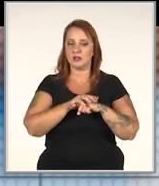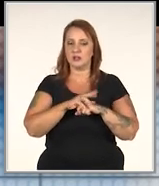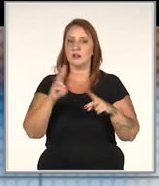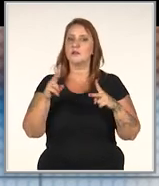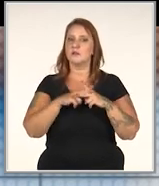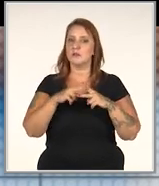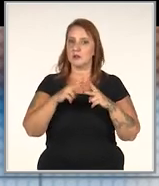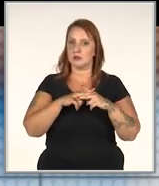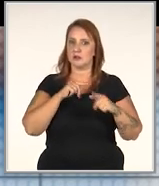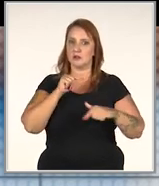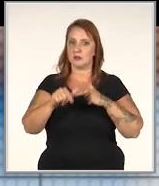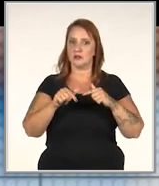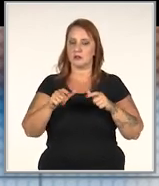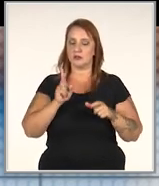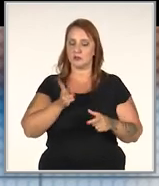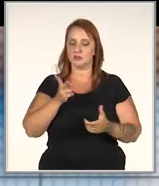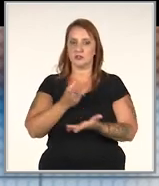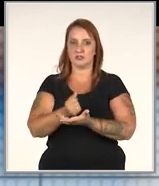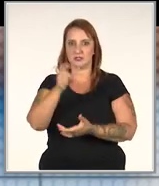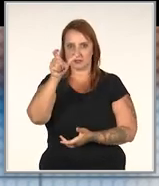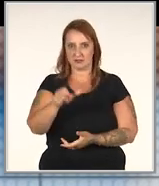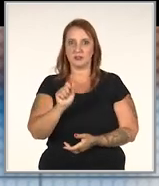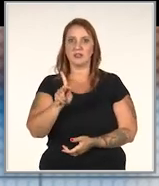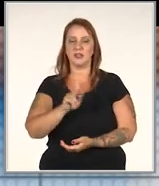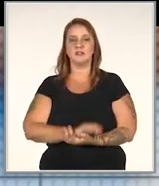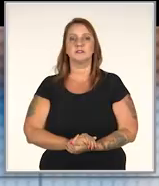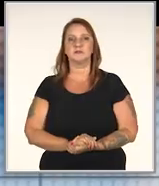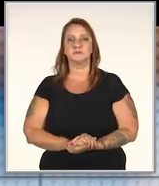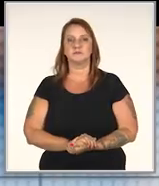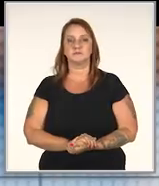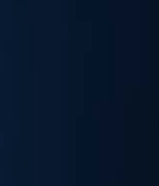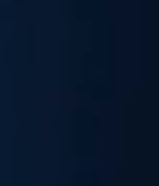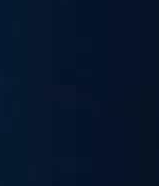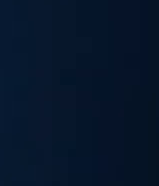lidar com os conflitos e manter os seus clientes, ok?